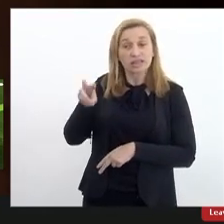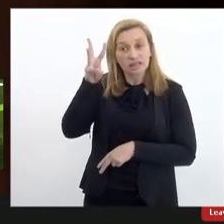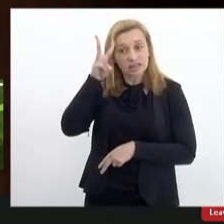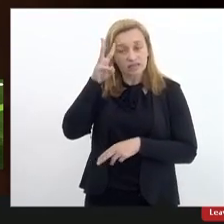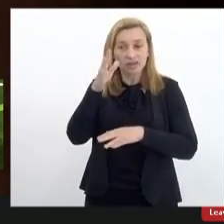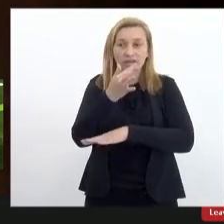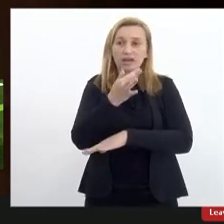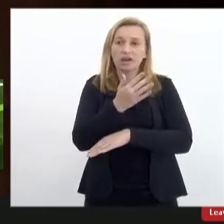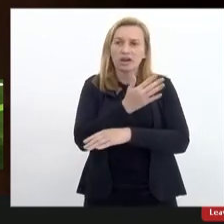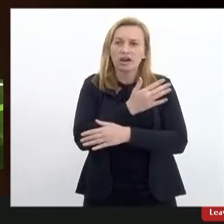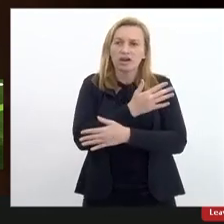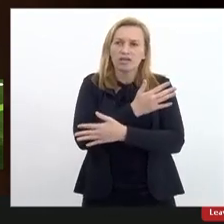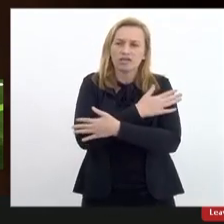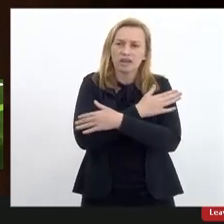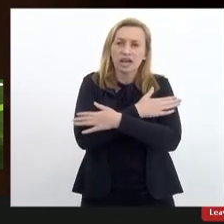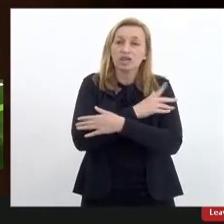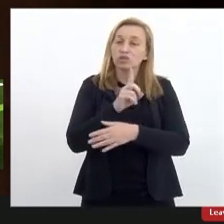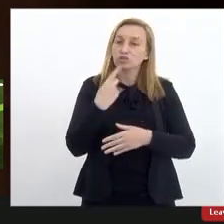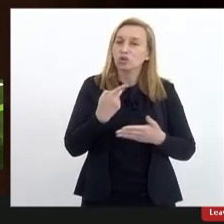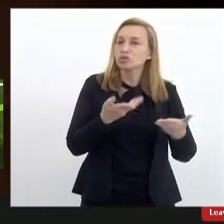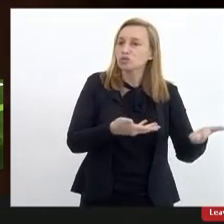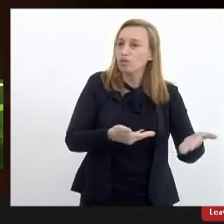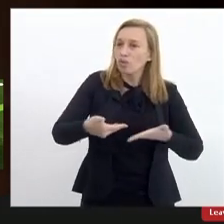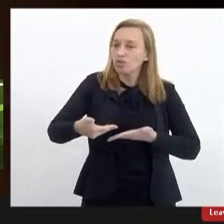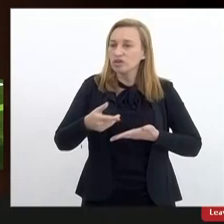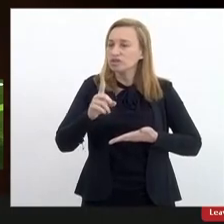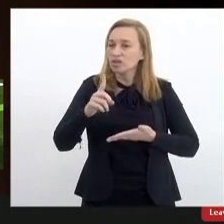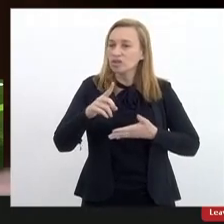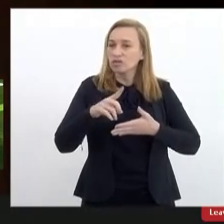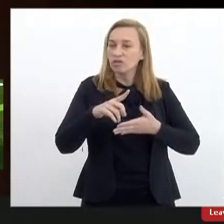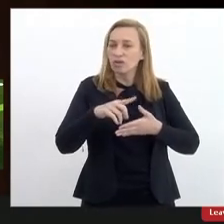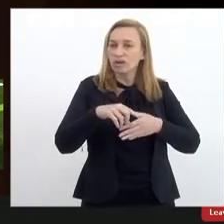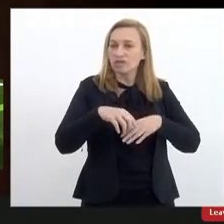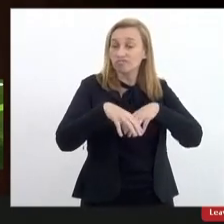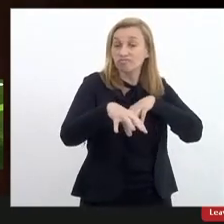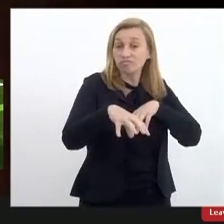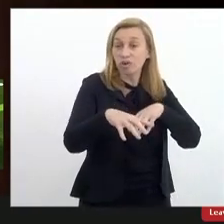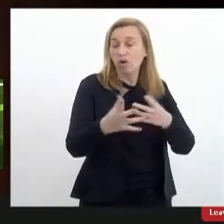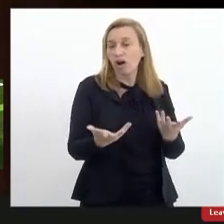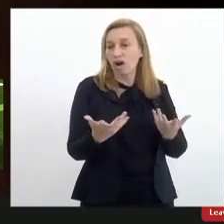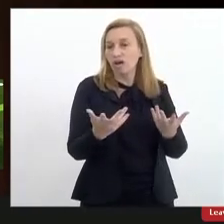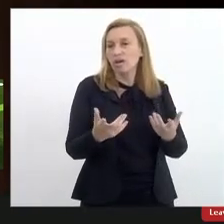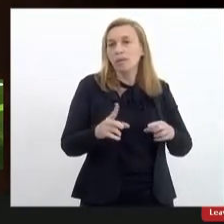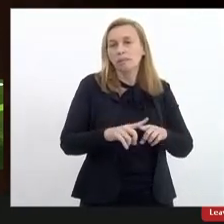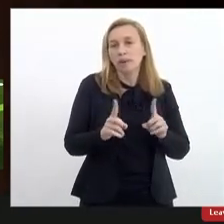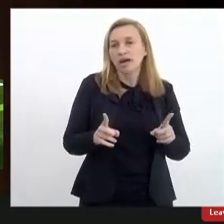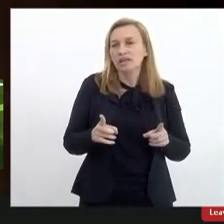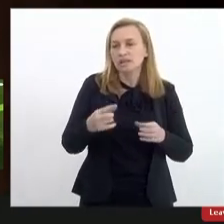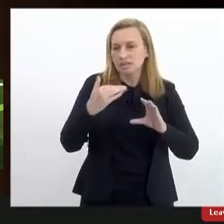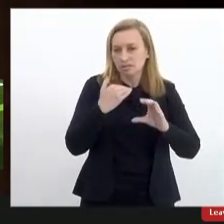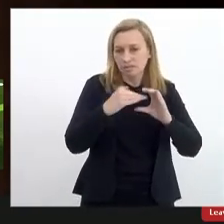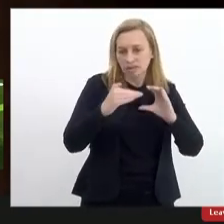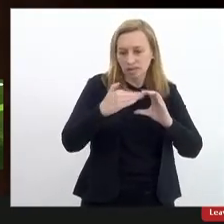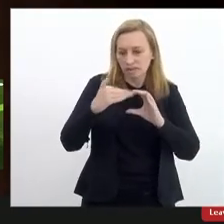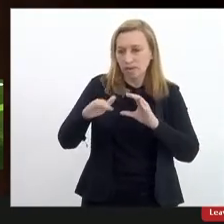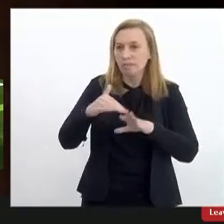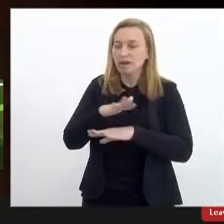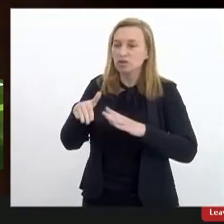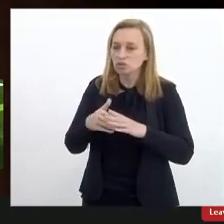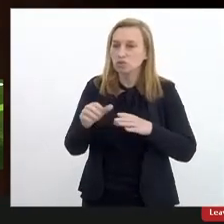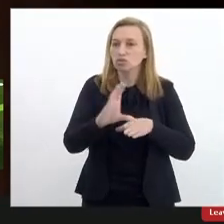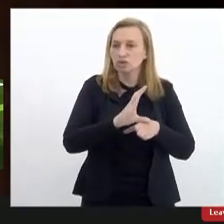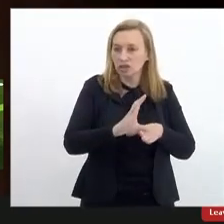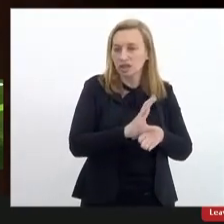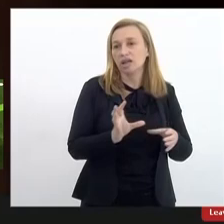feriado então o nosso convite não foi virtual no sentido de disposição de palavras mas mandamos e-mails para todos os conselheiros e a comissão